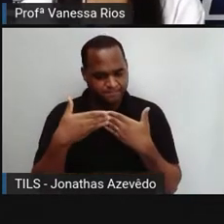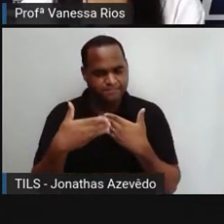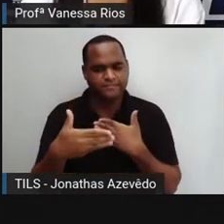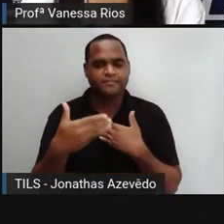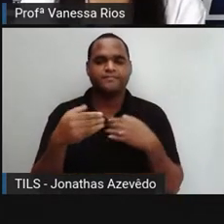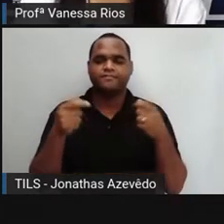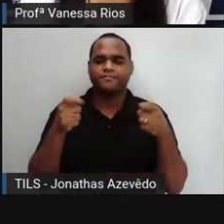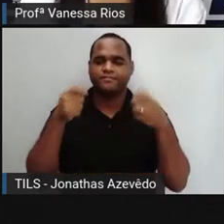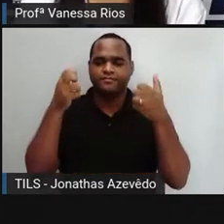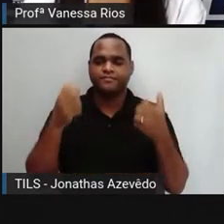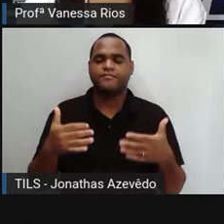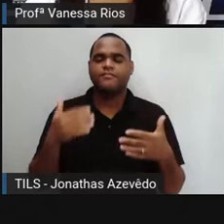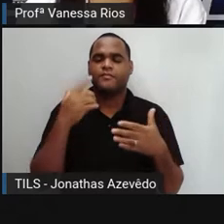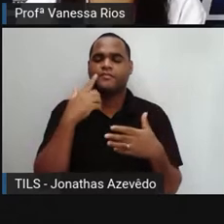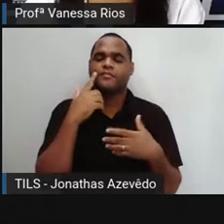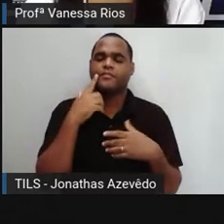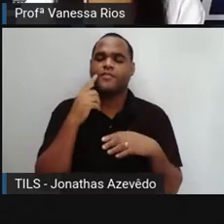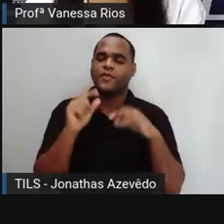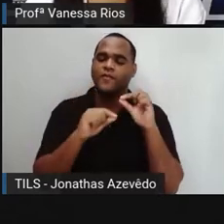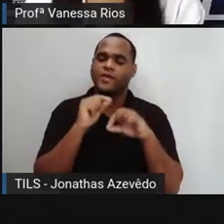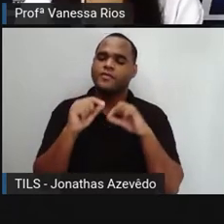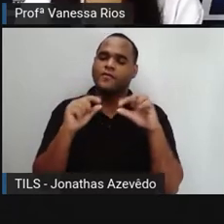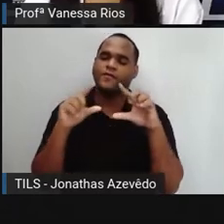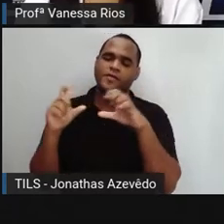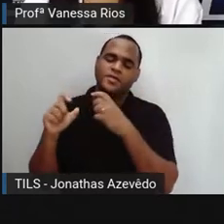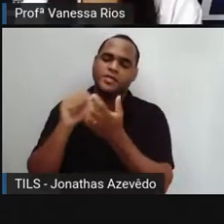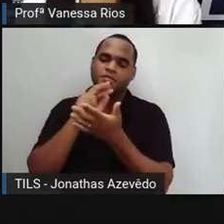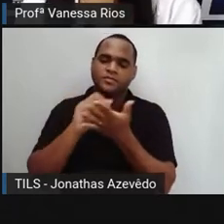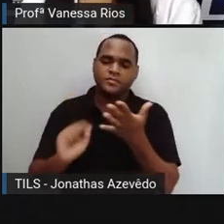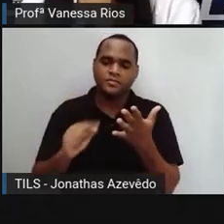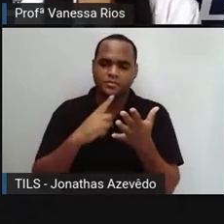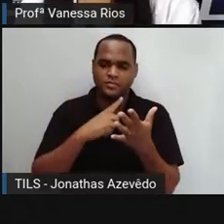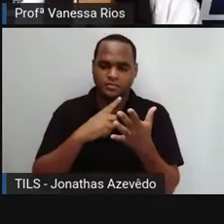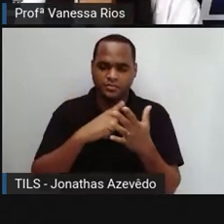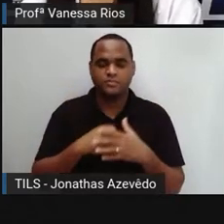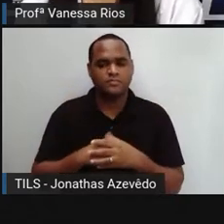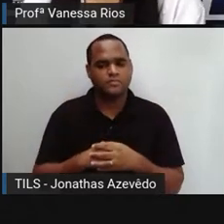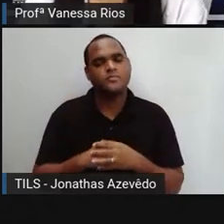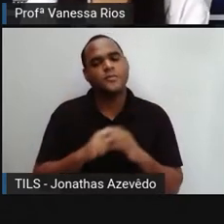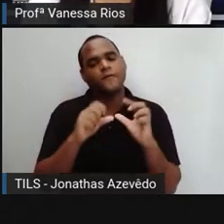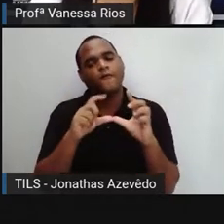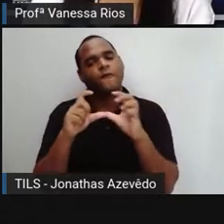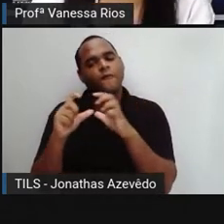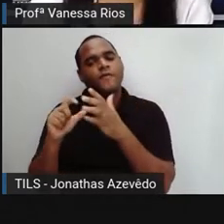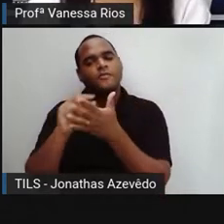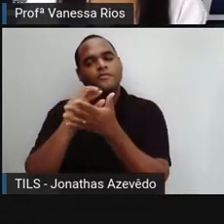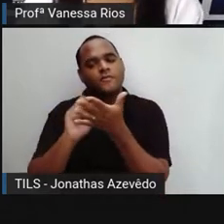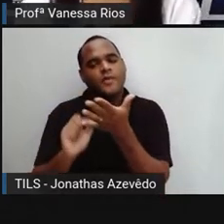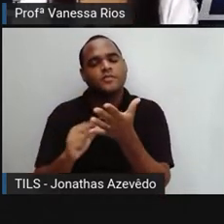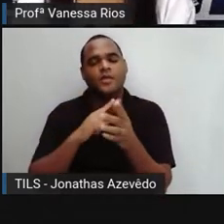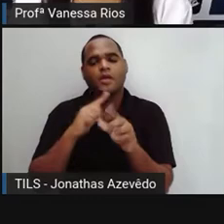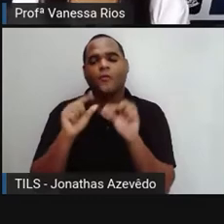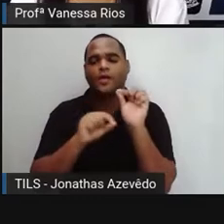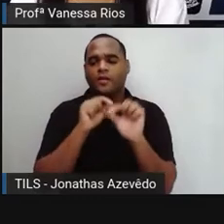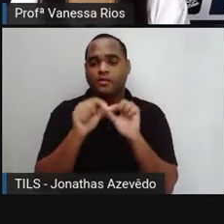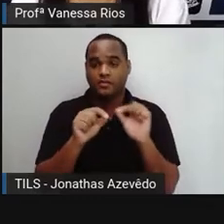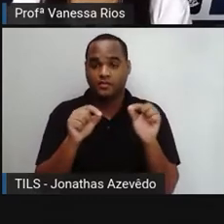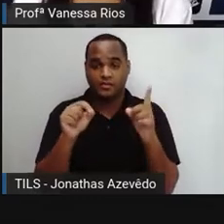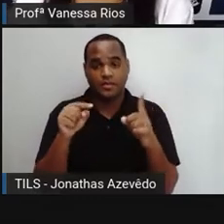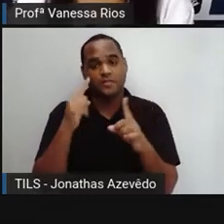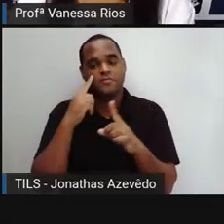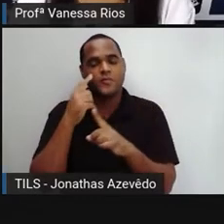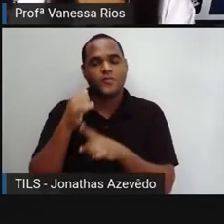digitalizações das fotos, e elas passam a ser tiradas através das câmeras digitais, através dos